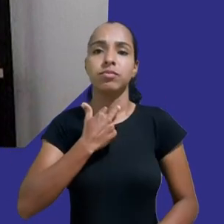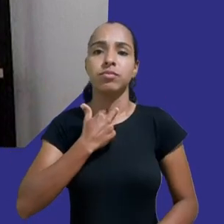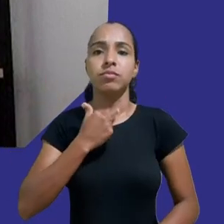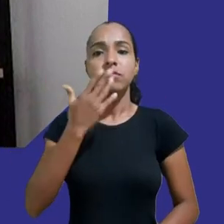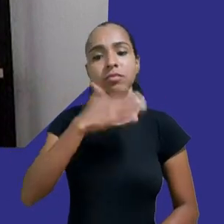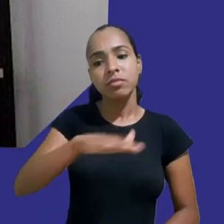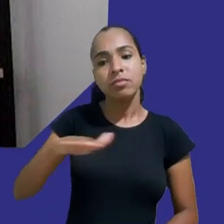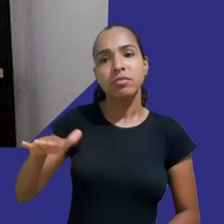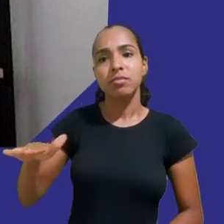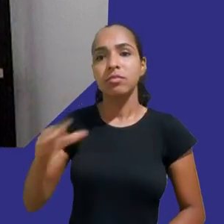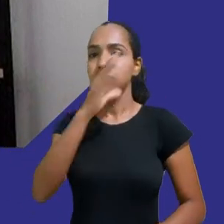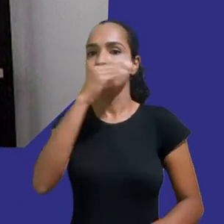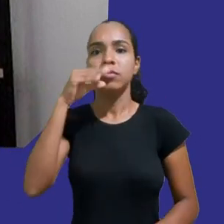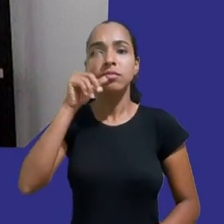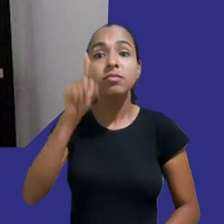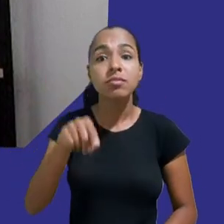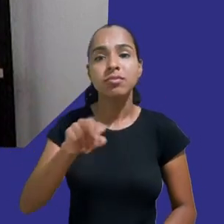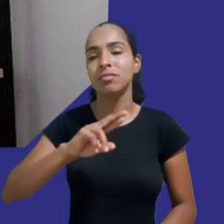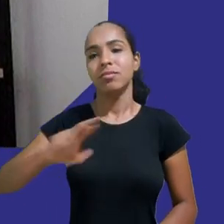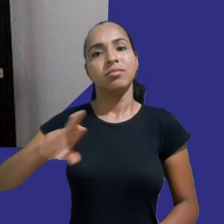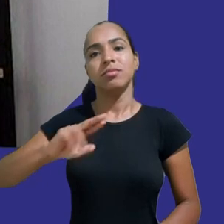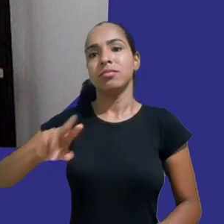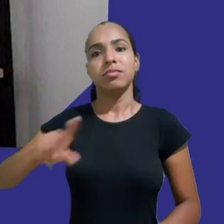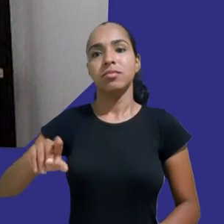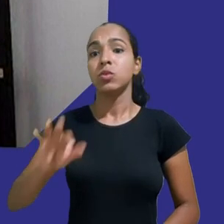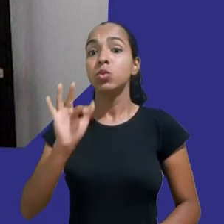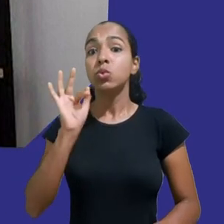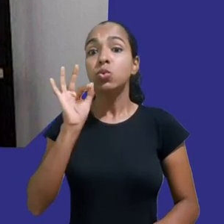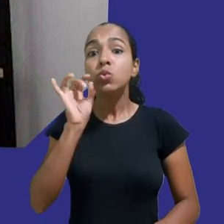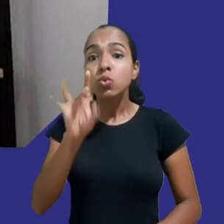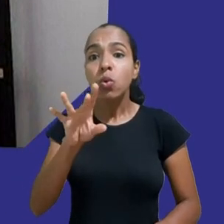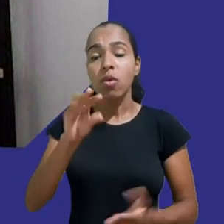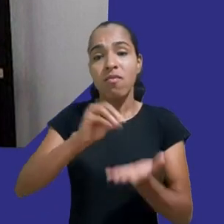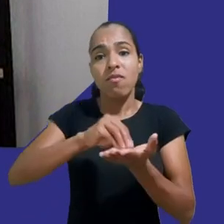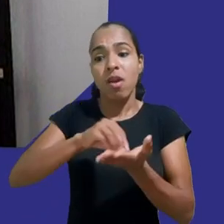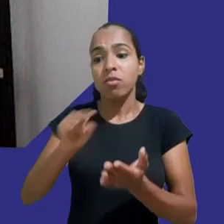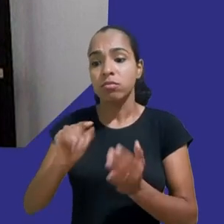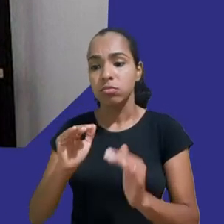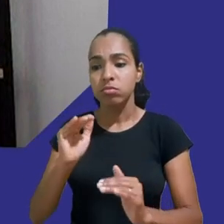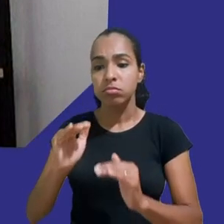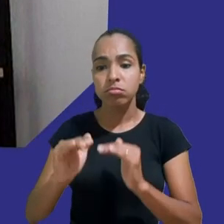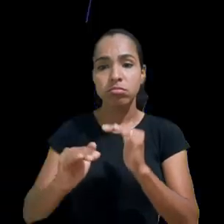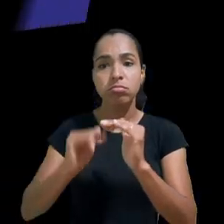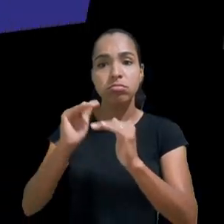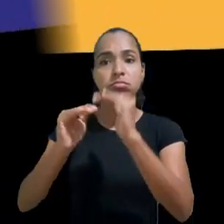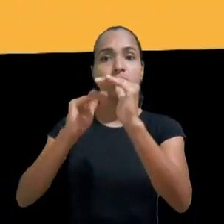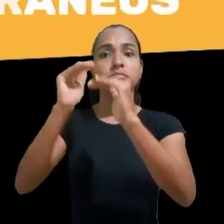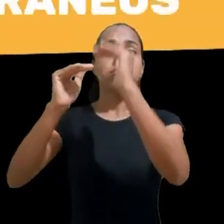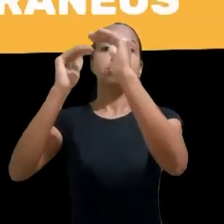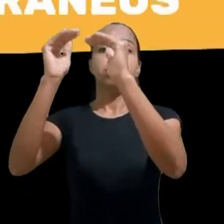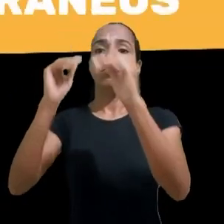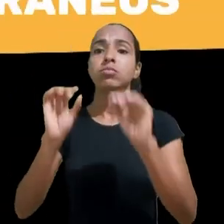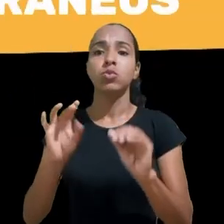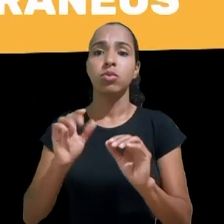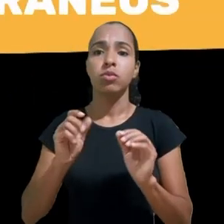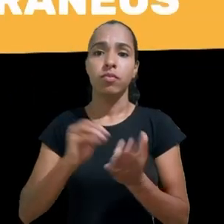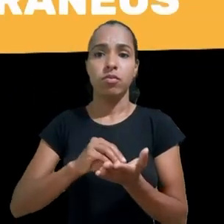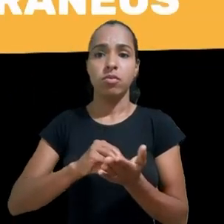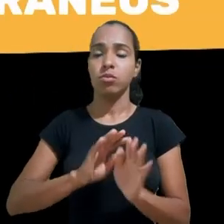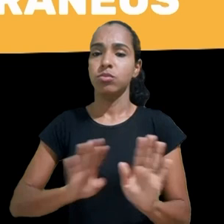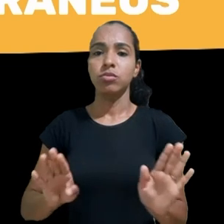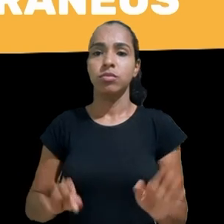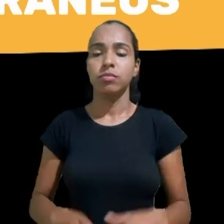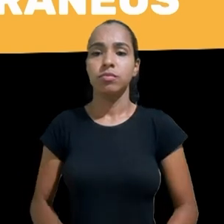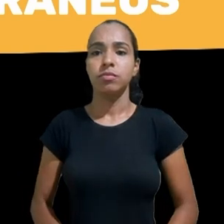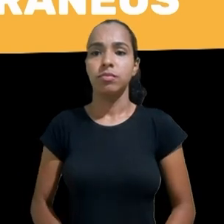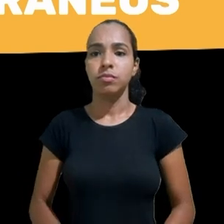ser em peculiar fase de desenvolvimento. E, portanto, ela é hipervulnerável, precisa ter seus direitos garantidos. No próximo